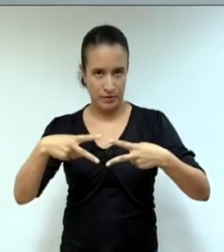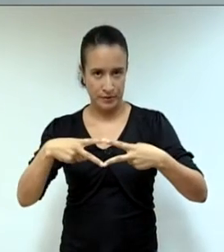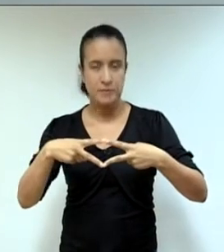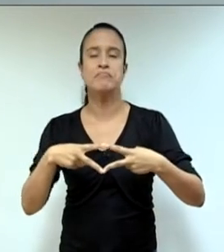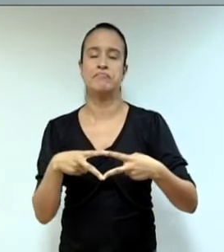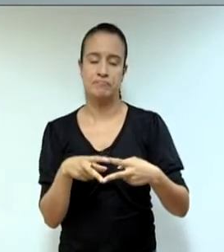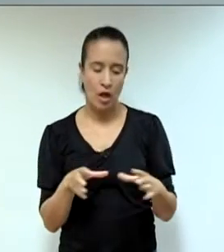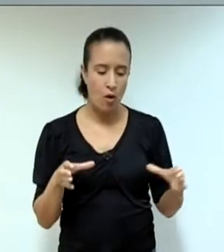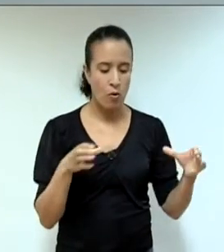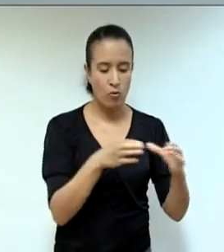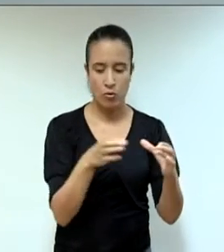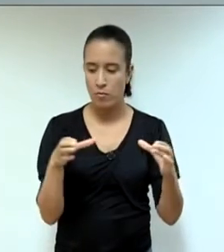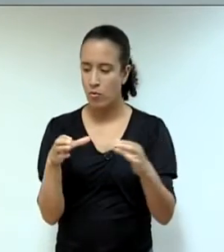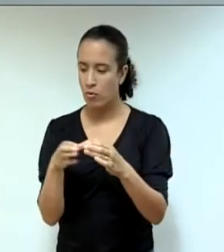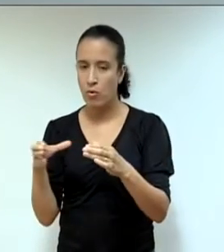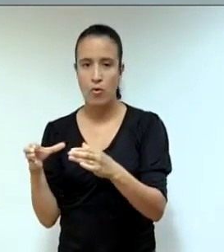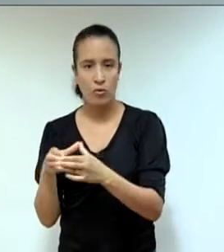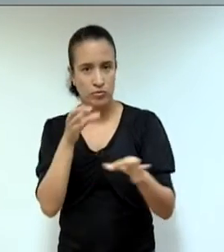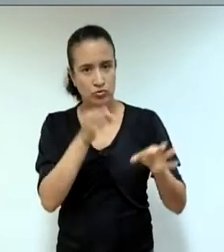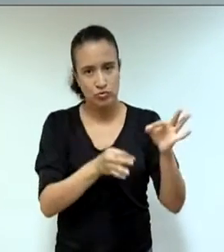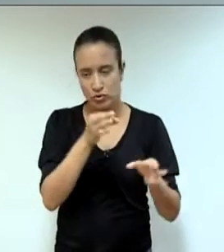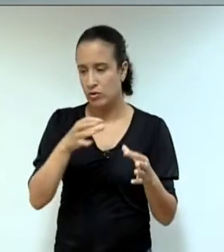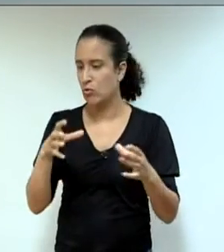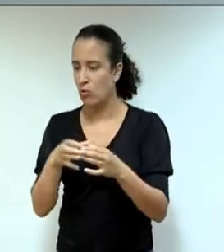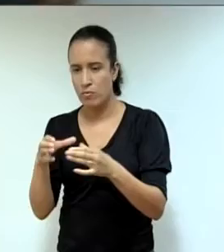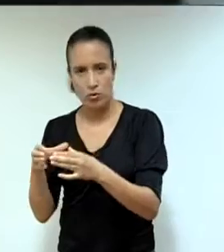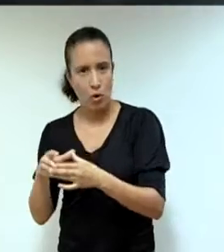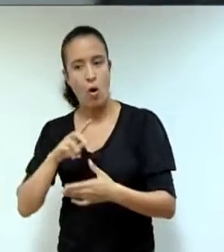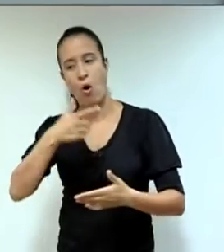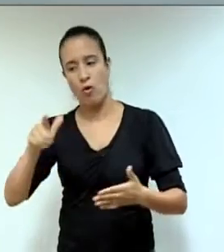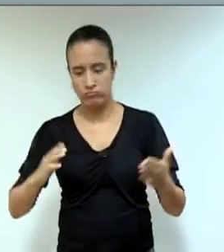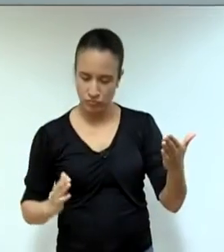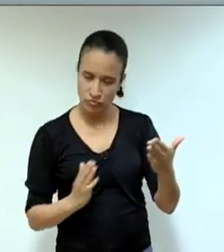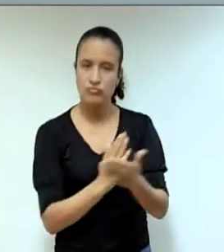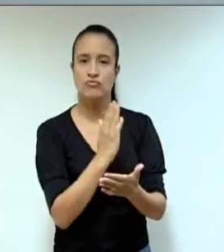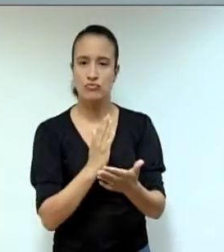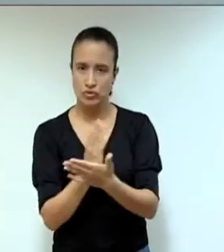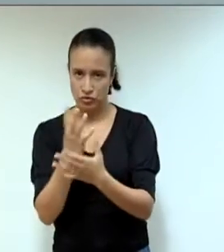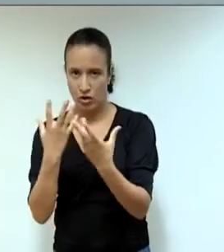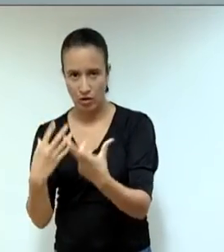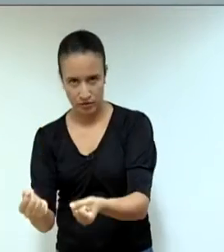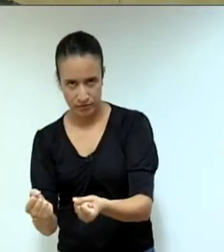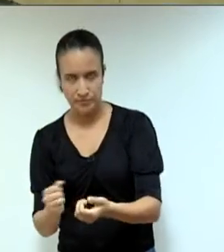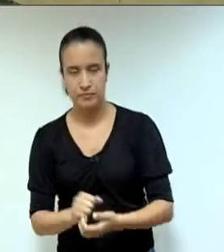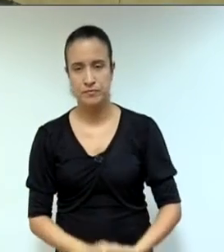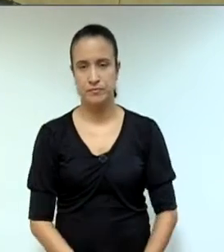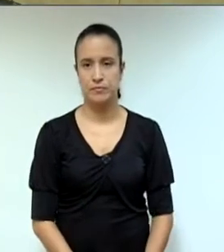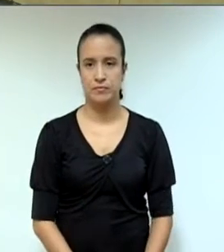Comissão de Finanças, nº 02, da Comissão de Obras e nº 03, da Comissão de Servidores Favoráveis.